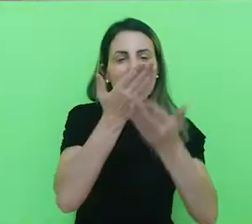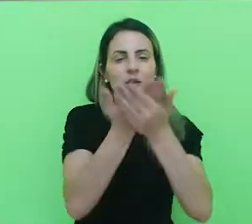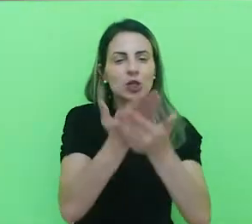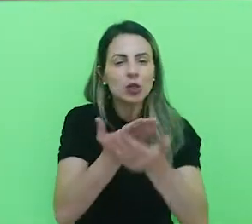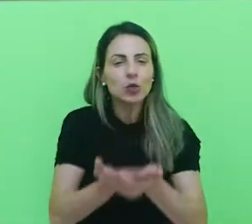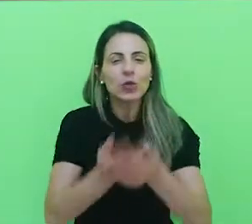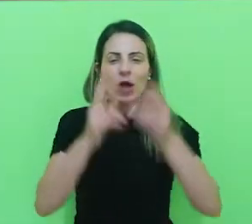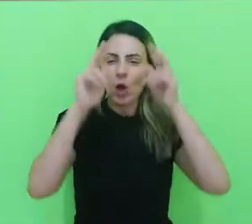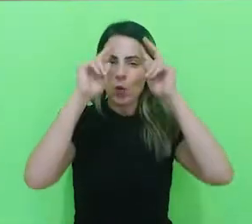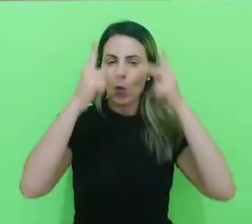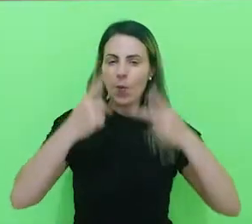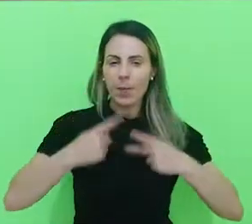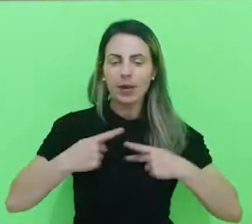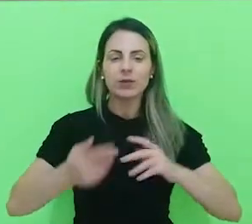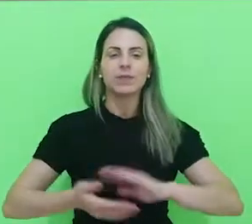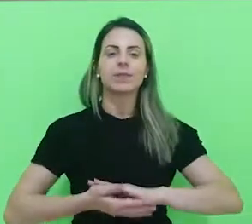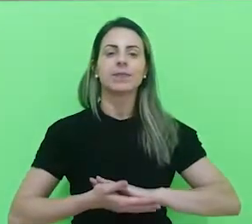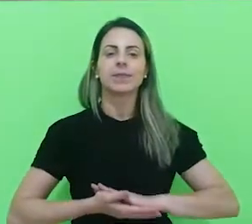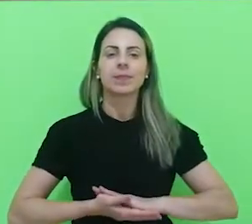corpo humano.